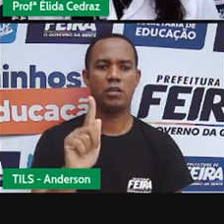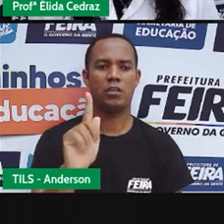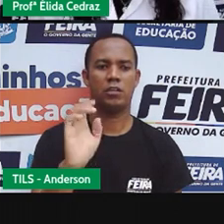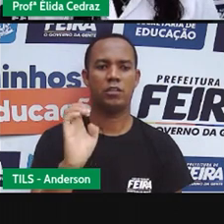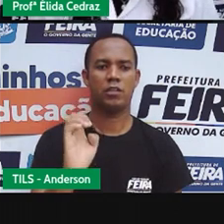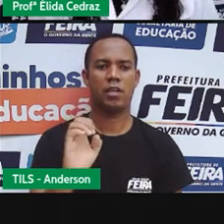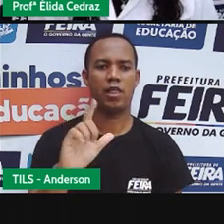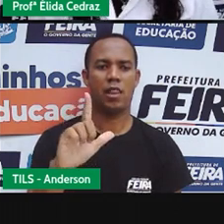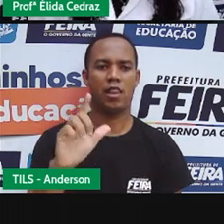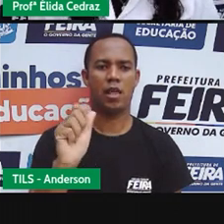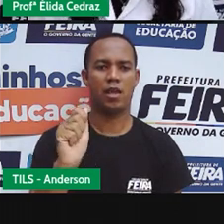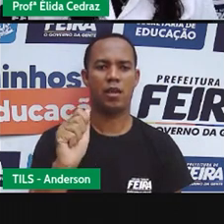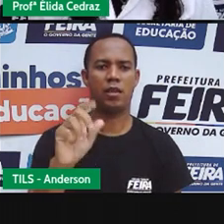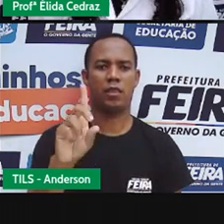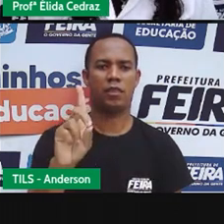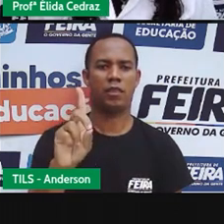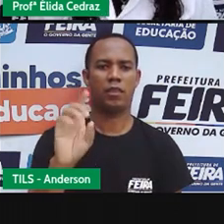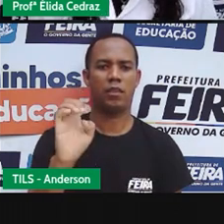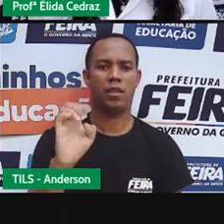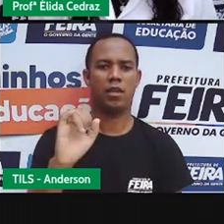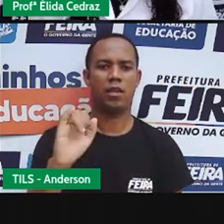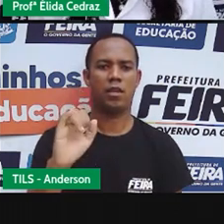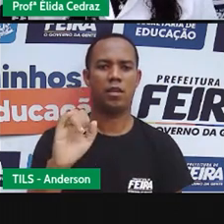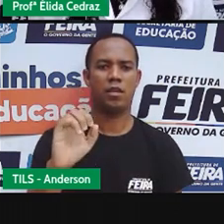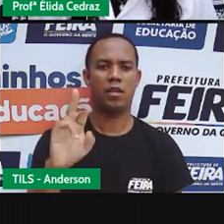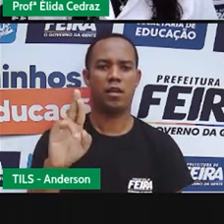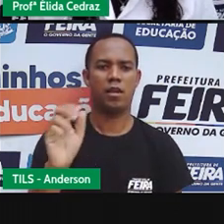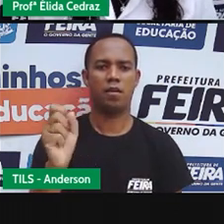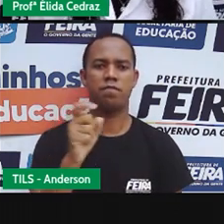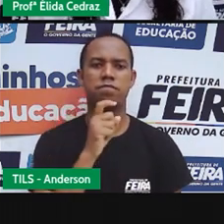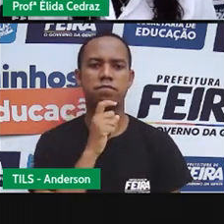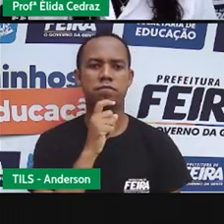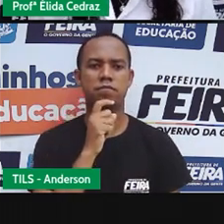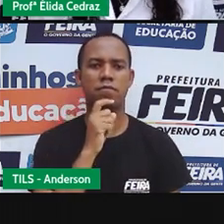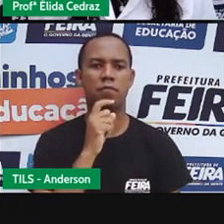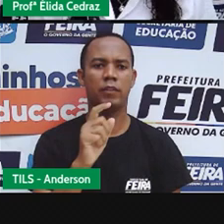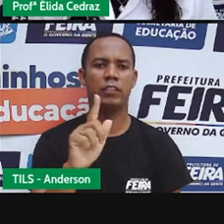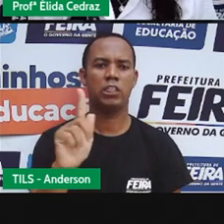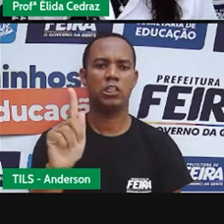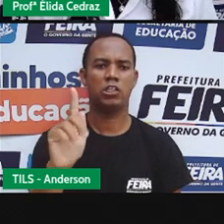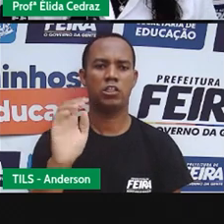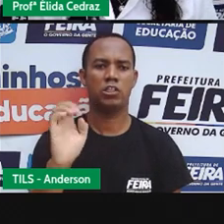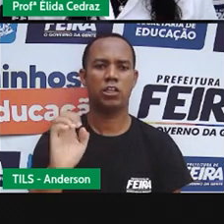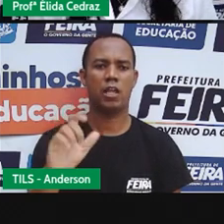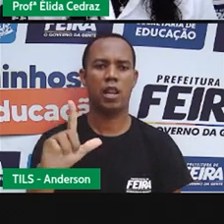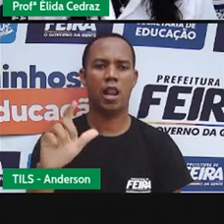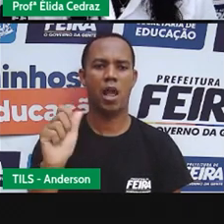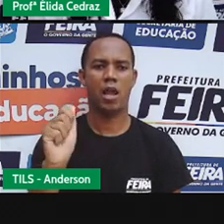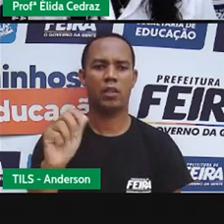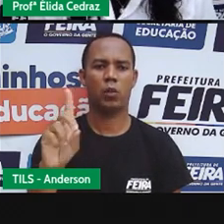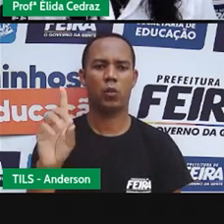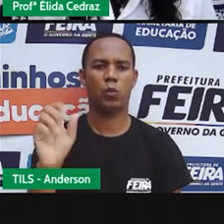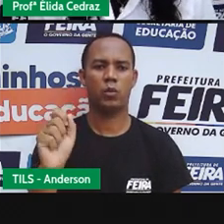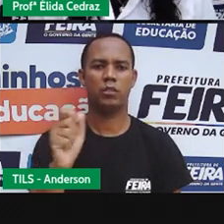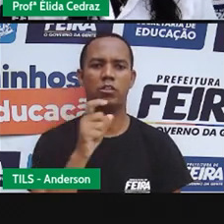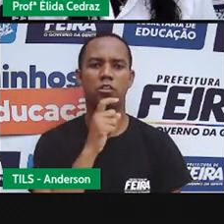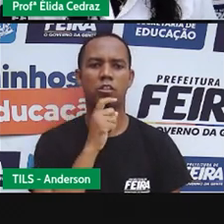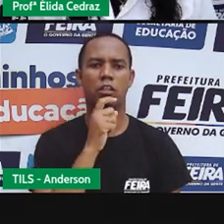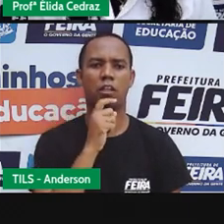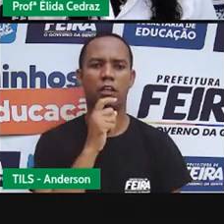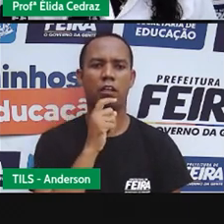Geladeira, gelado, gelo, gerusa,